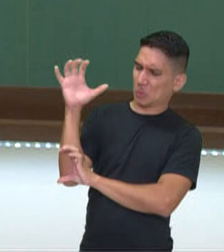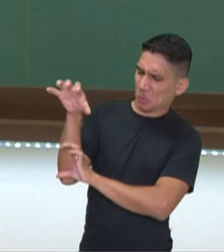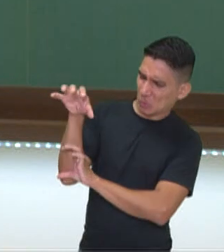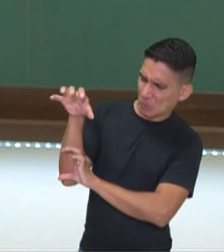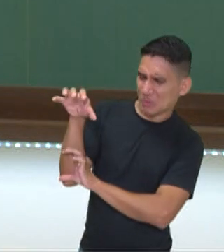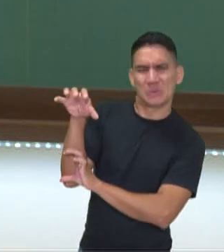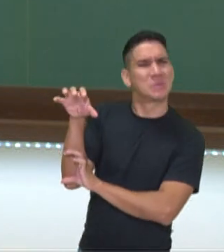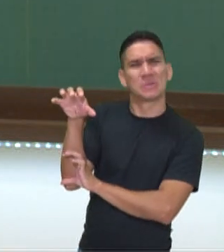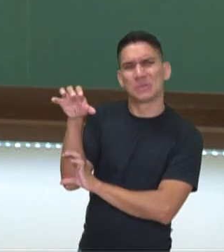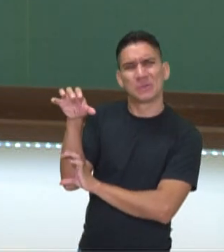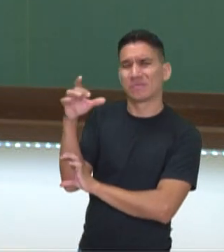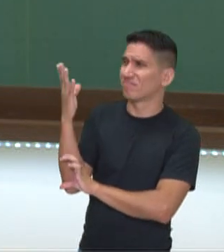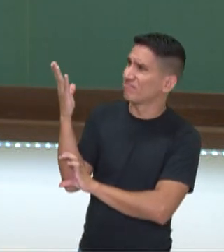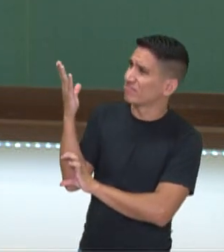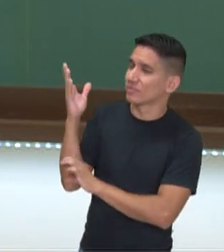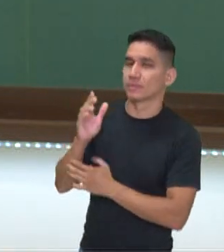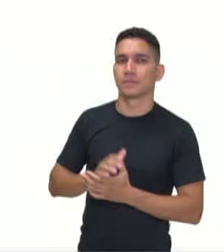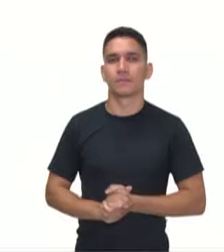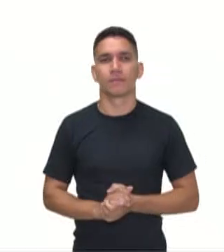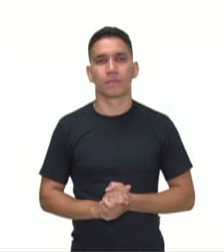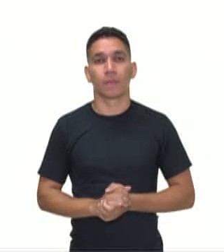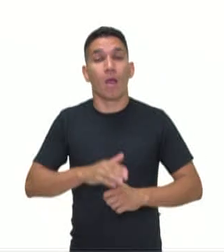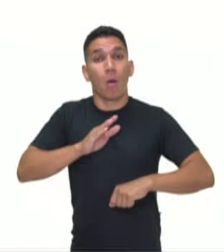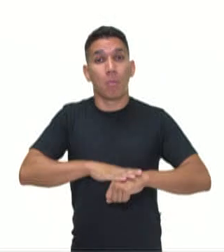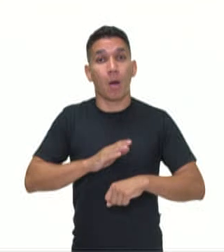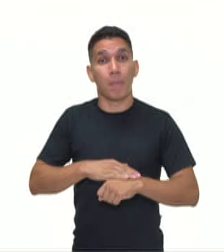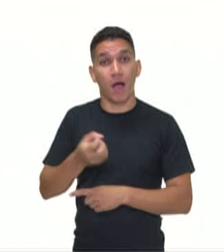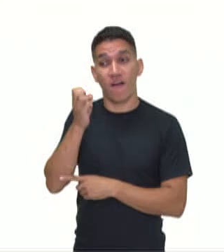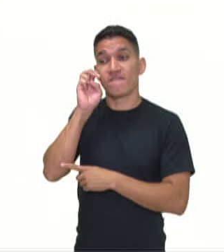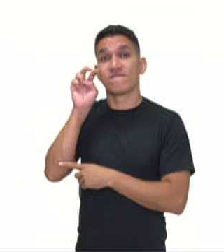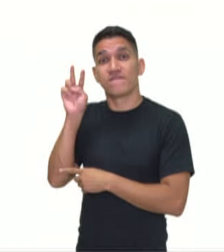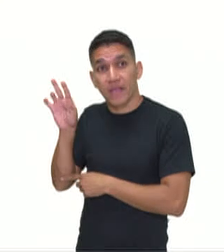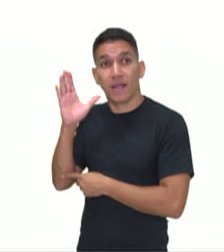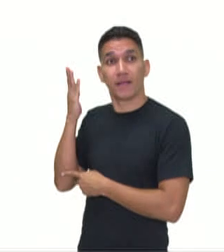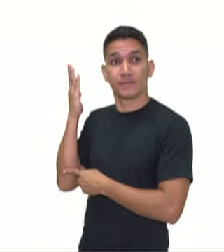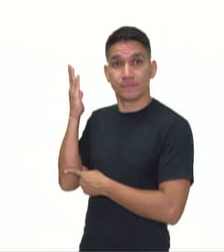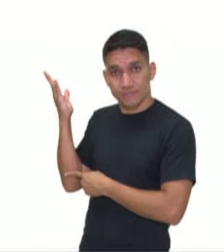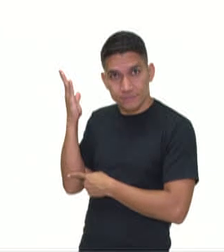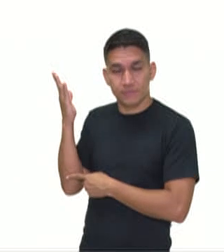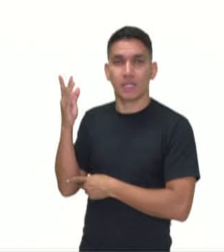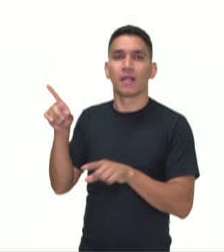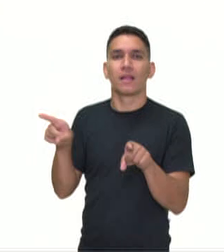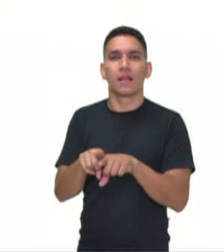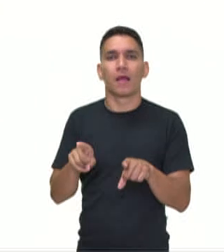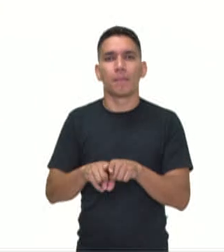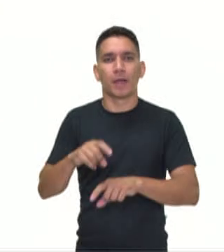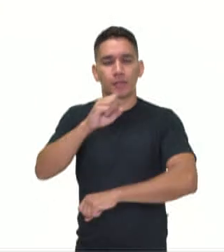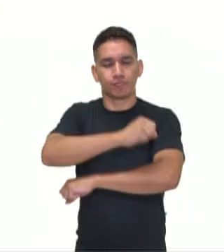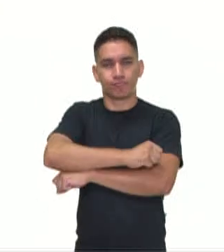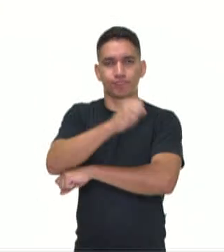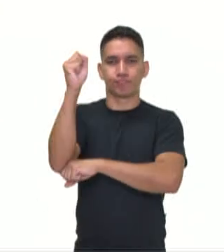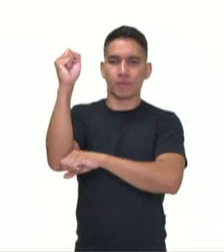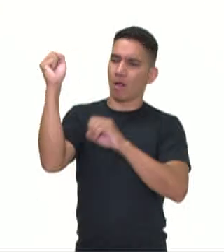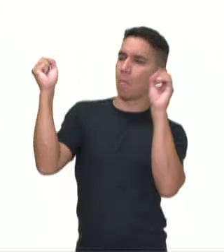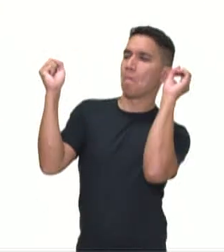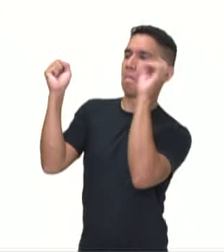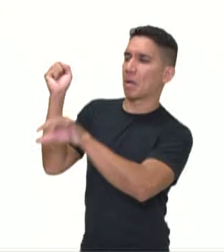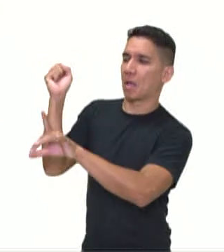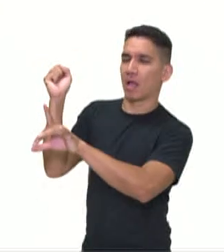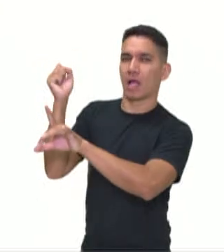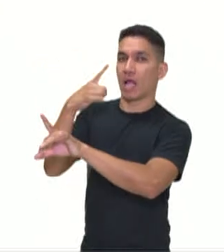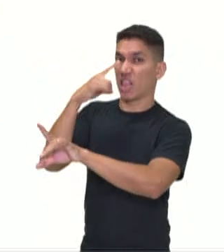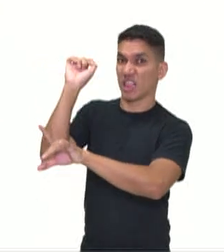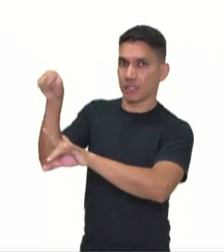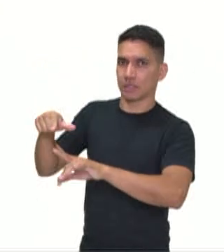presenciar cenas como essas. Quando eu vejo cenas como essas ocorrendo, isso me causa certos